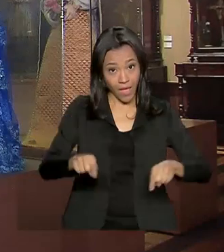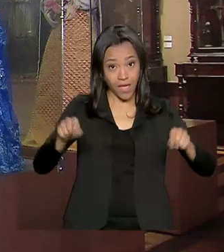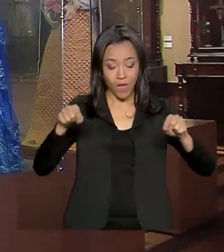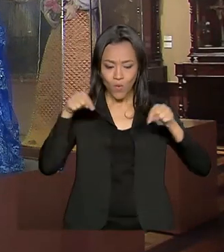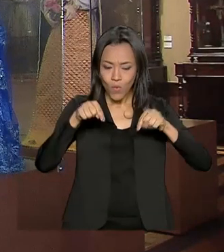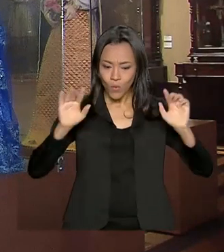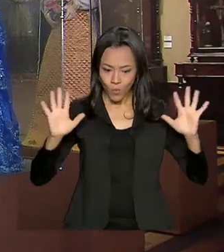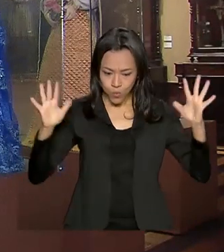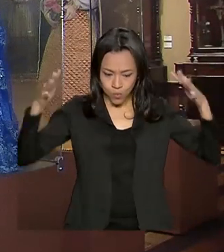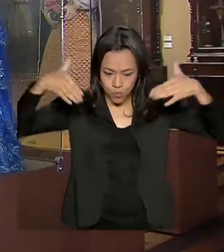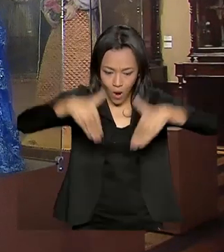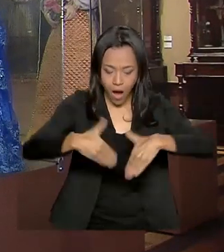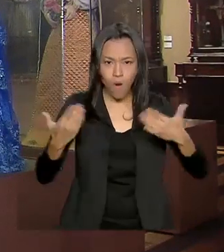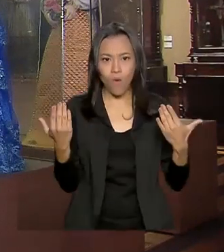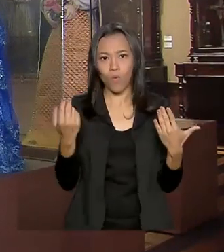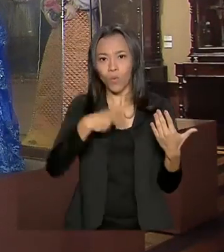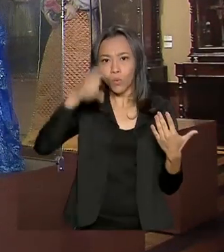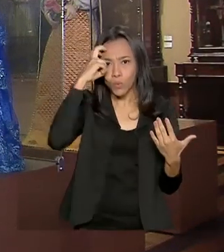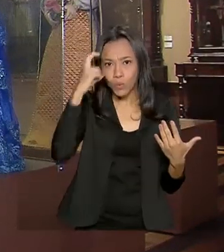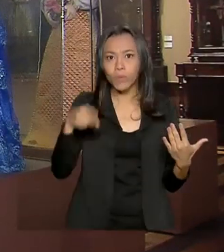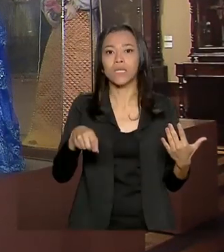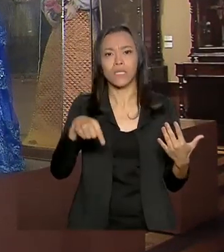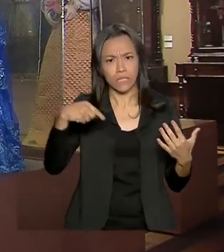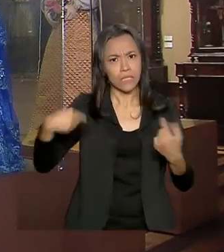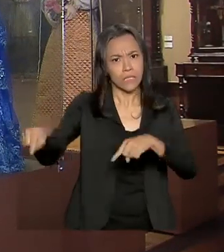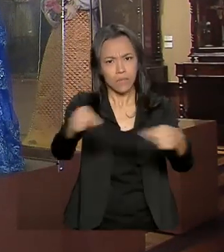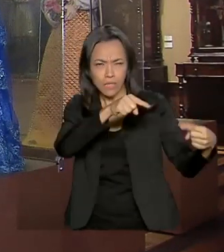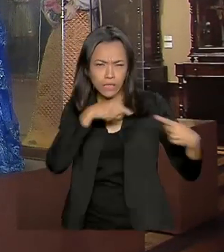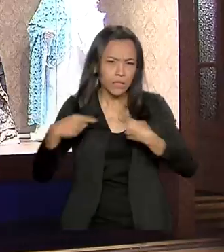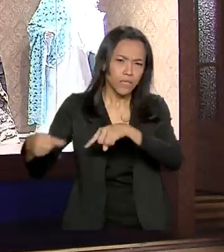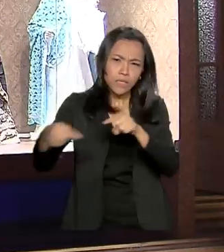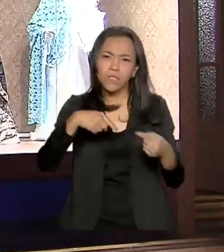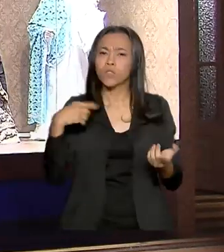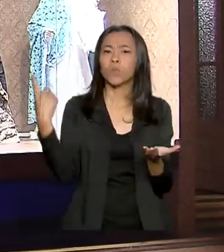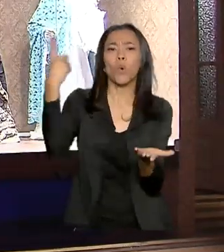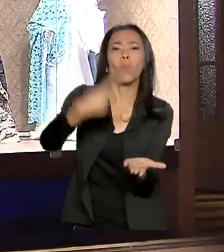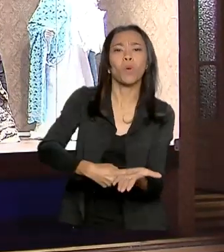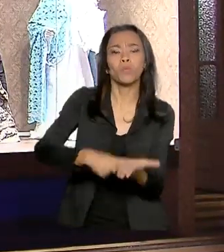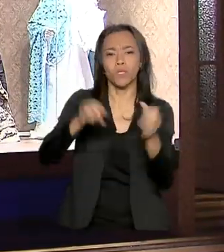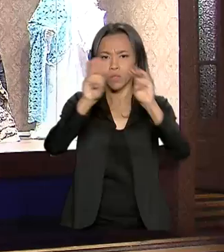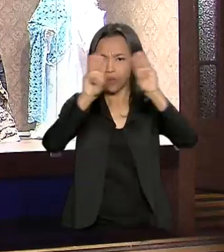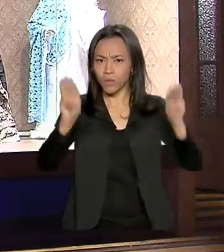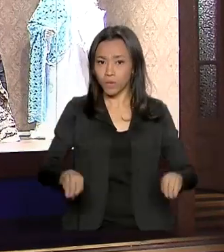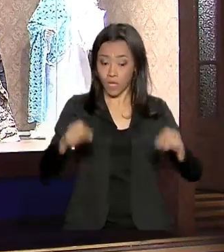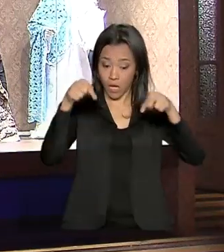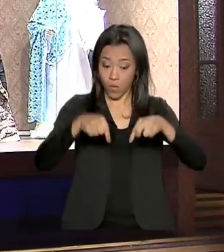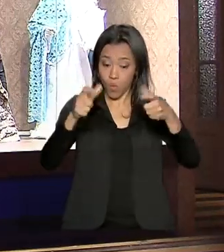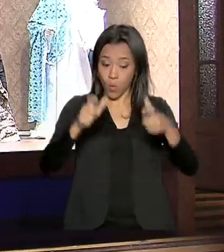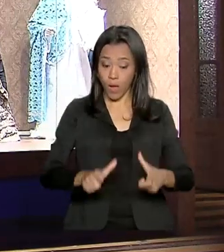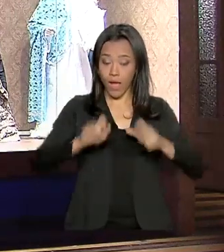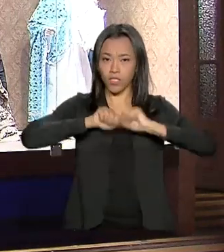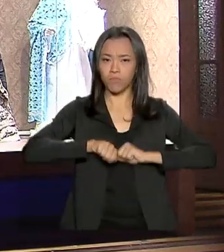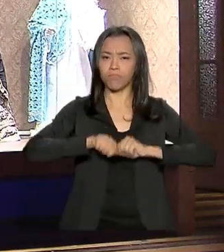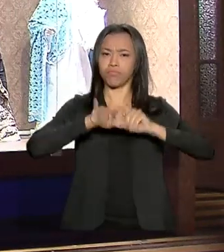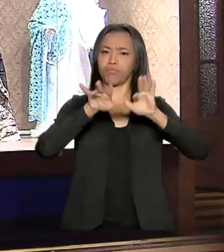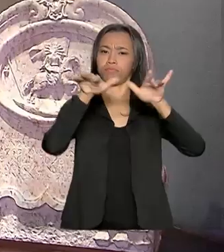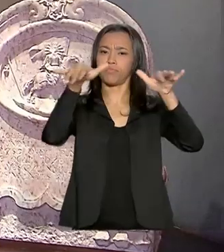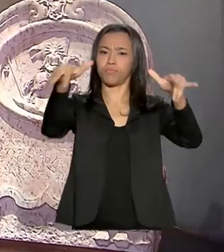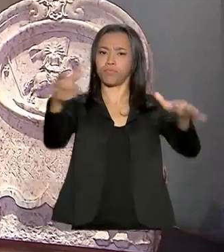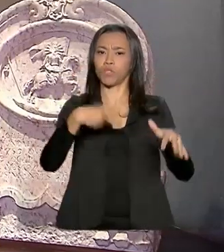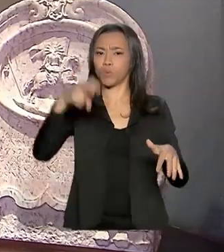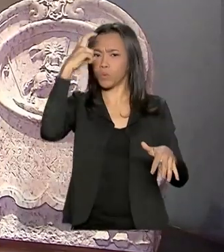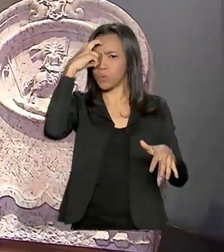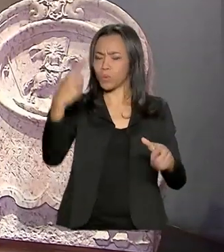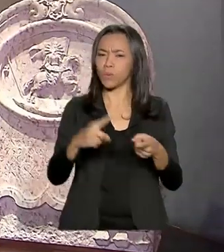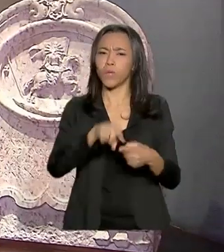futuro das tradições, que propõe um debate sobre o papel dessa instituição como centros emanadores e também receptores de costumes,